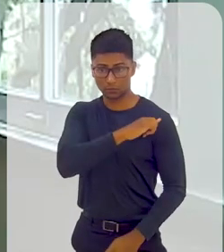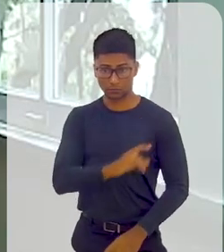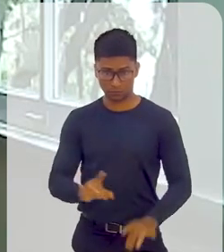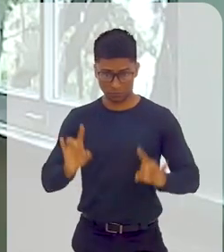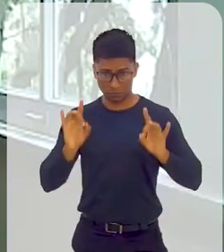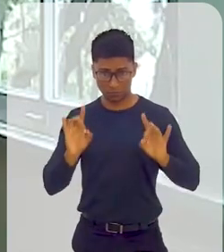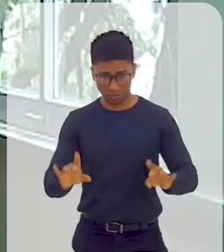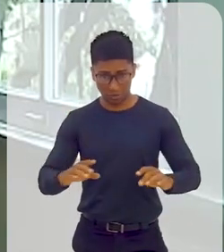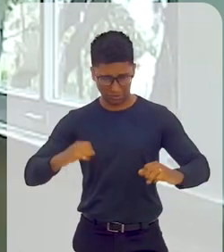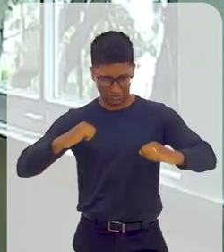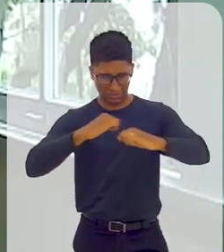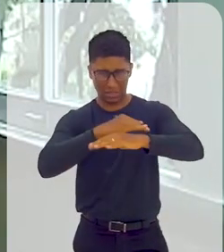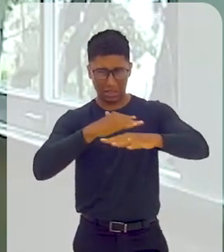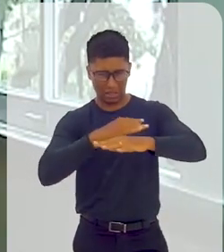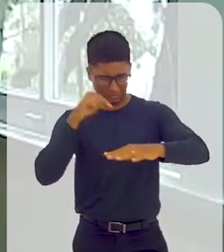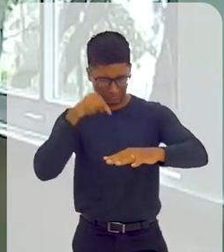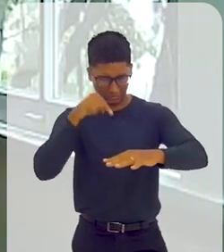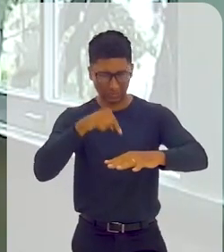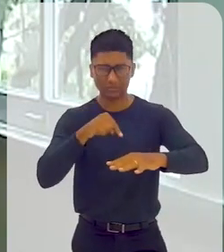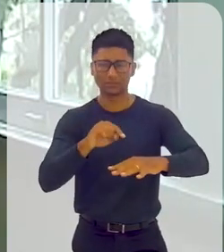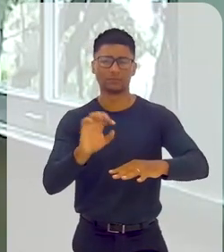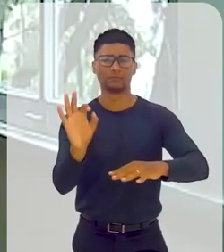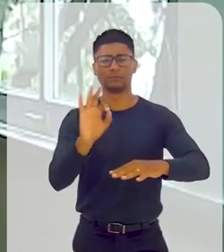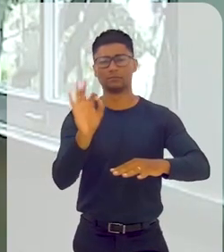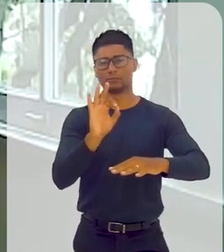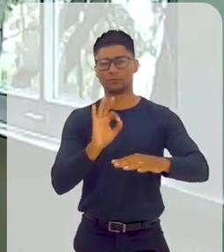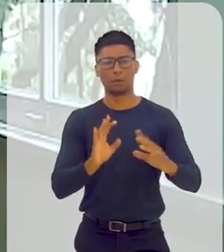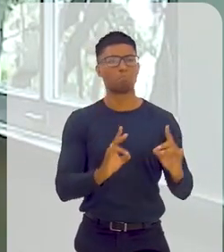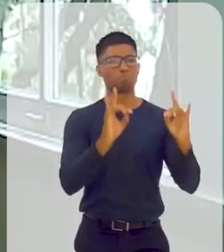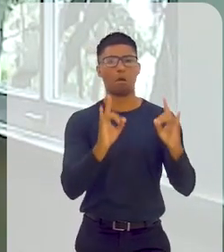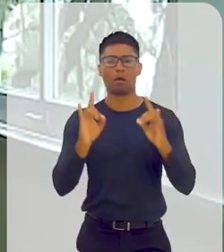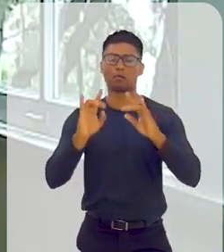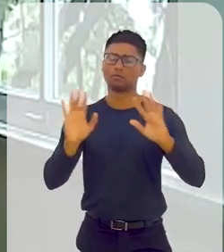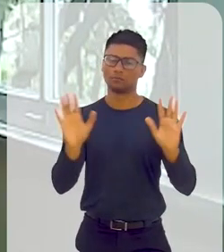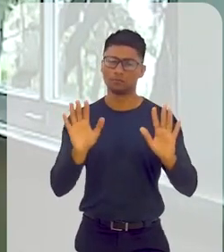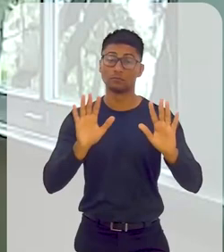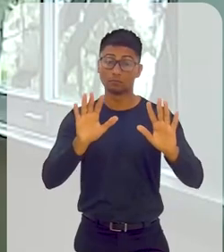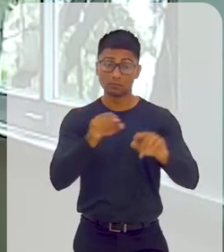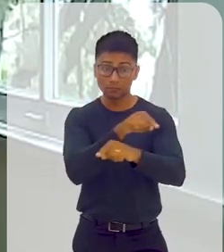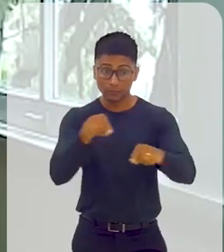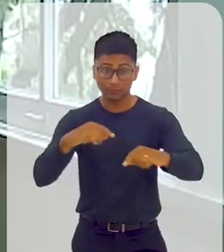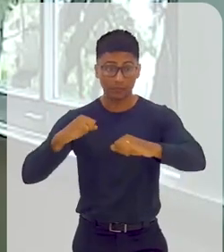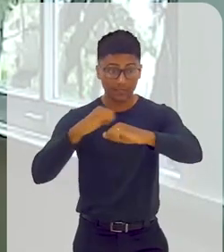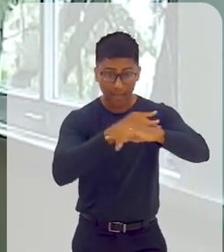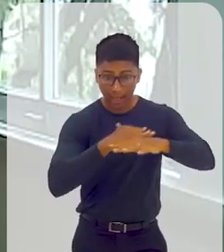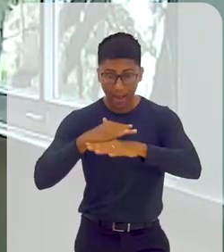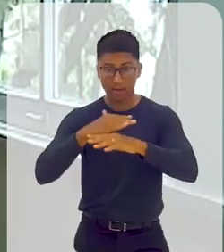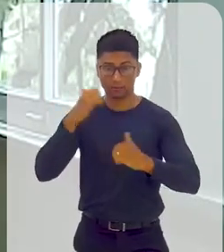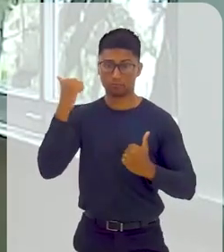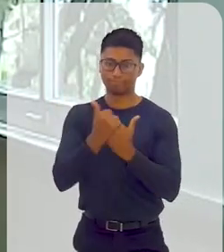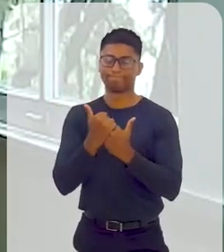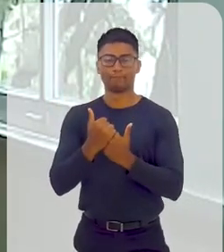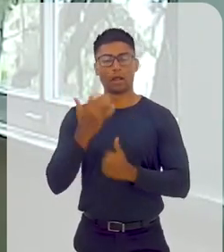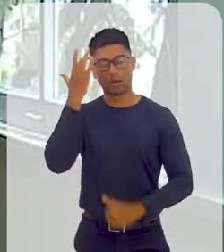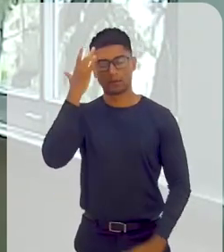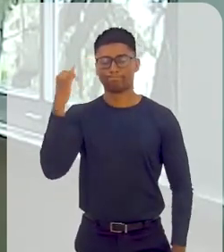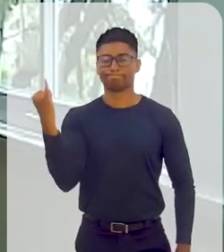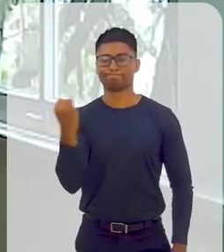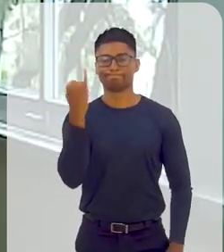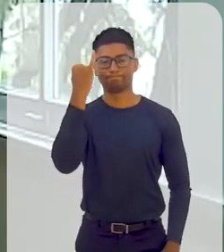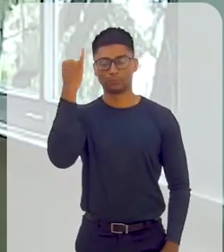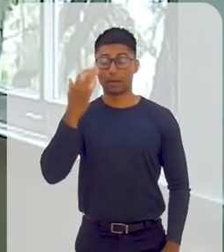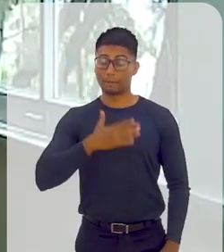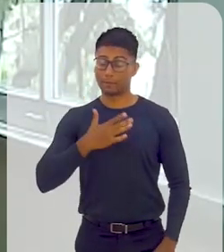metropolitana, de maneira nenhuma, mas fortalecer esses municípios para mim é fundamental. Na minha